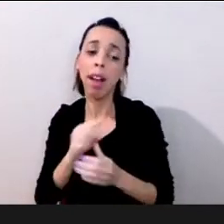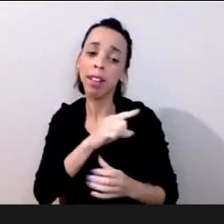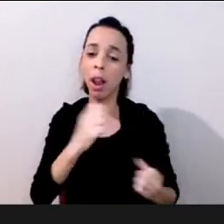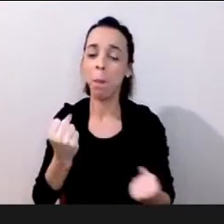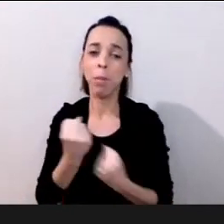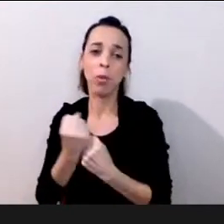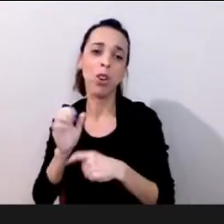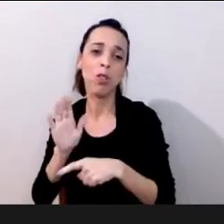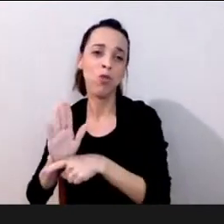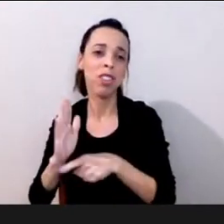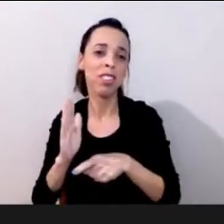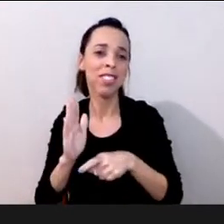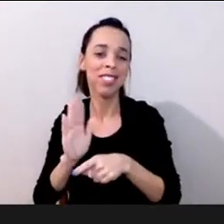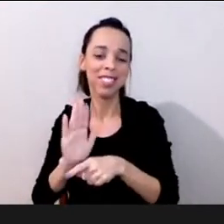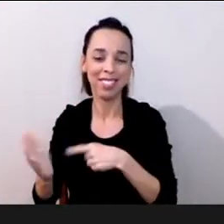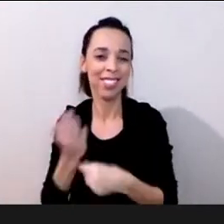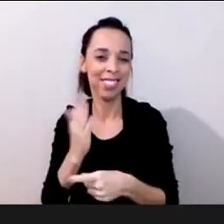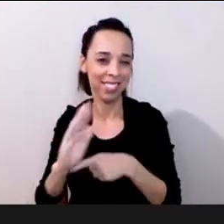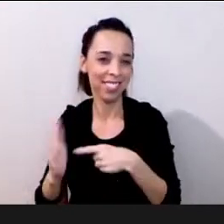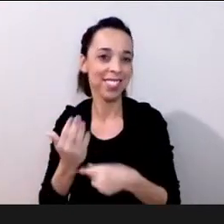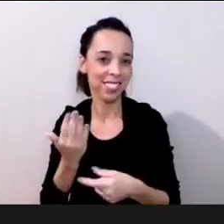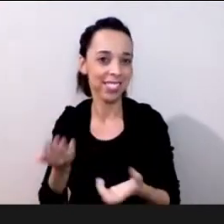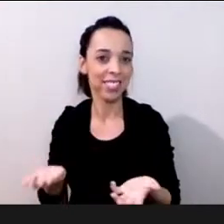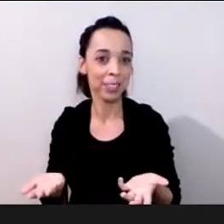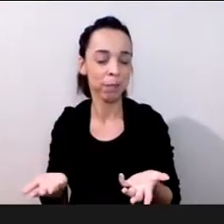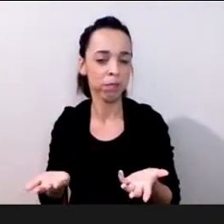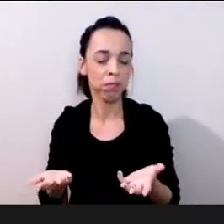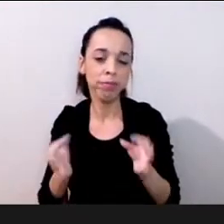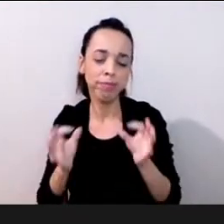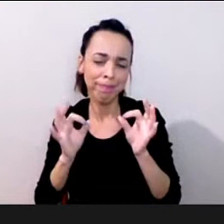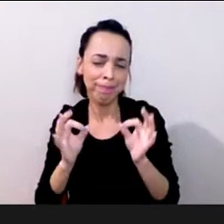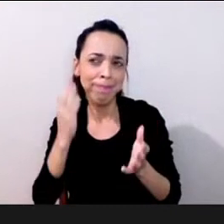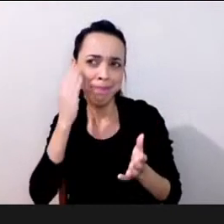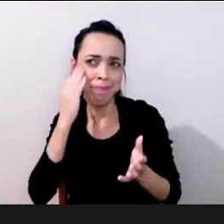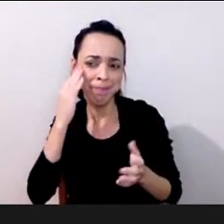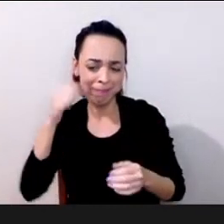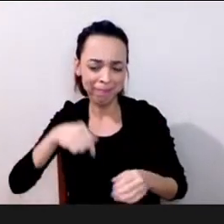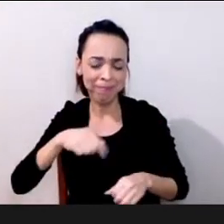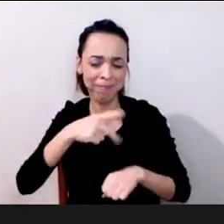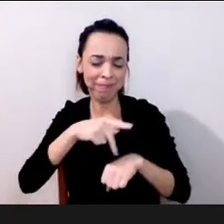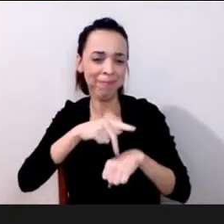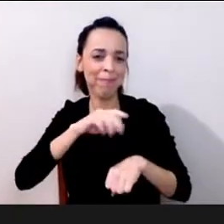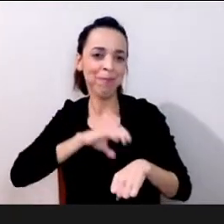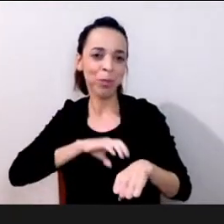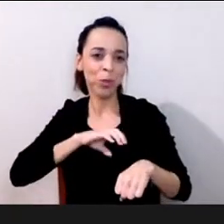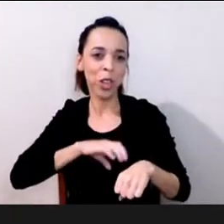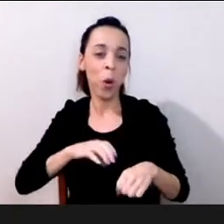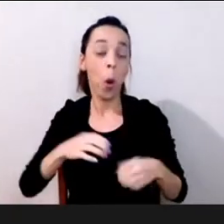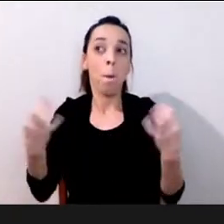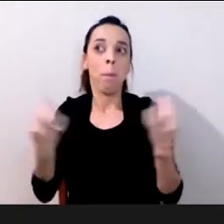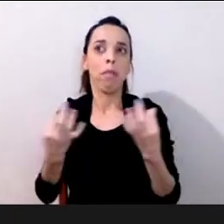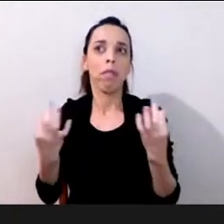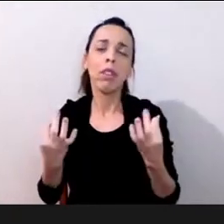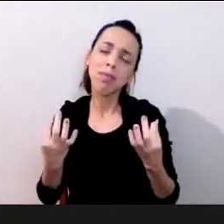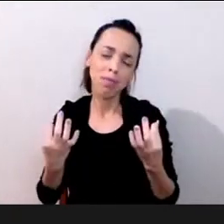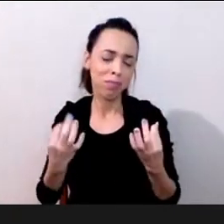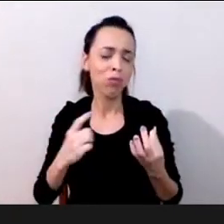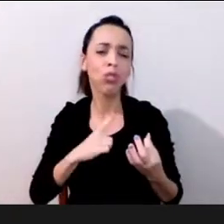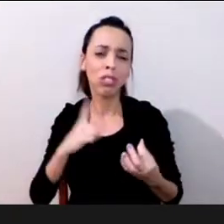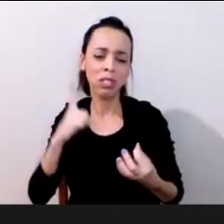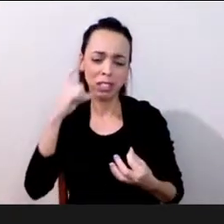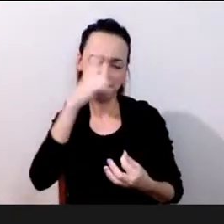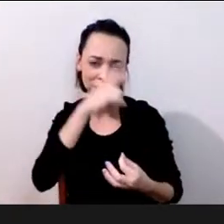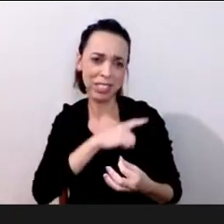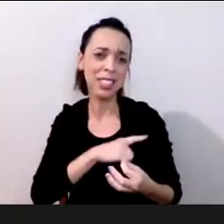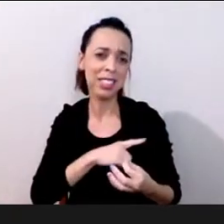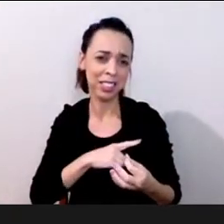temos essa não estou a dizer que isto é um paraíso de maneira nenhuma temos as nossas dificuldades e grandes mas isso era realmente para falar um dia